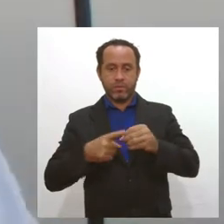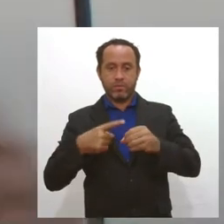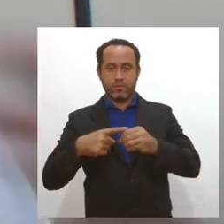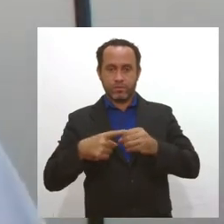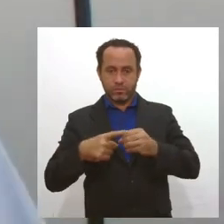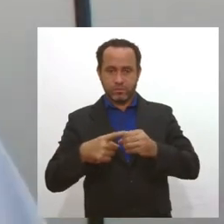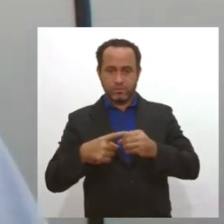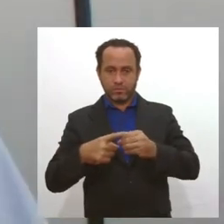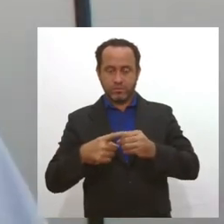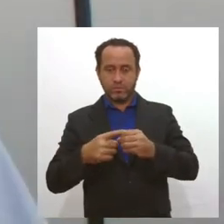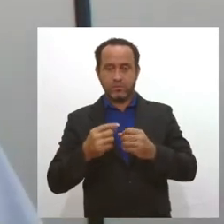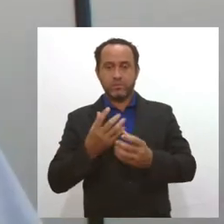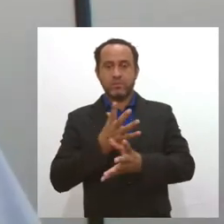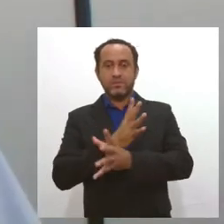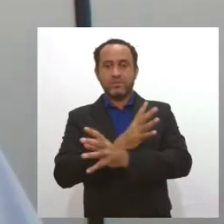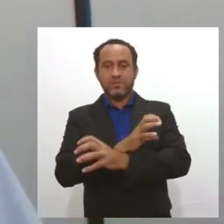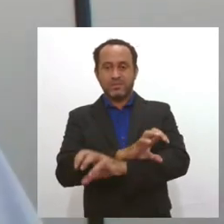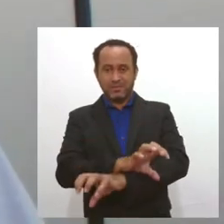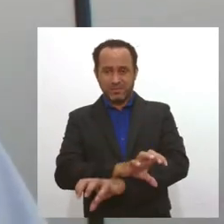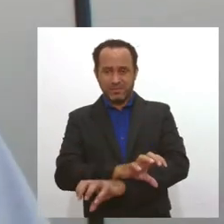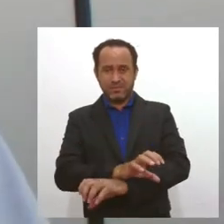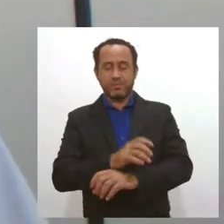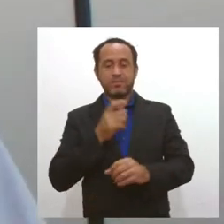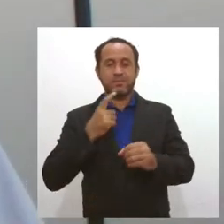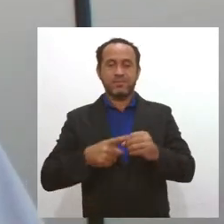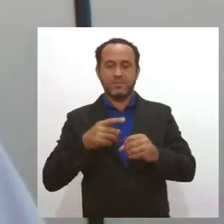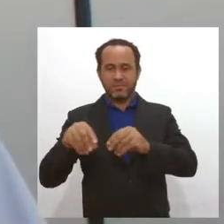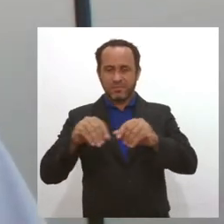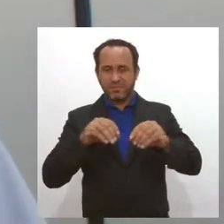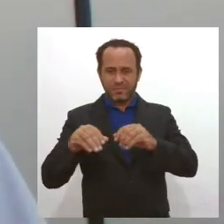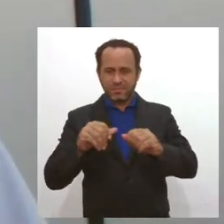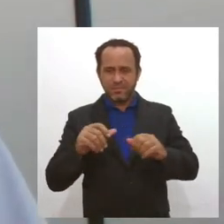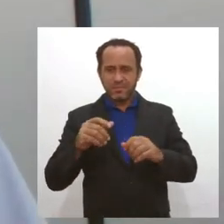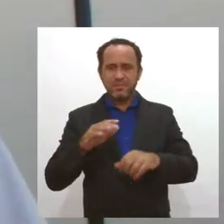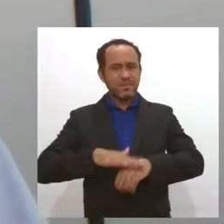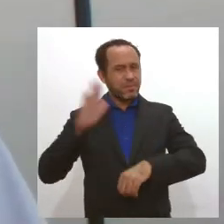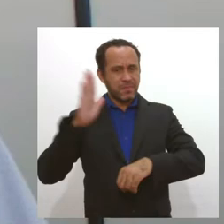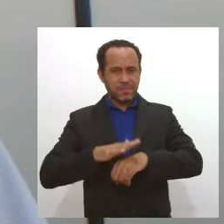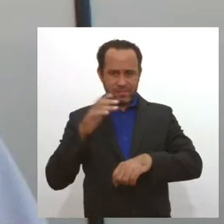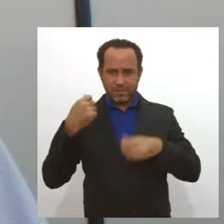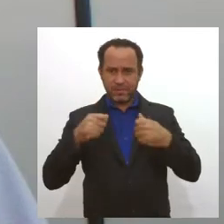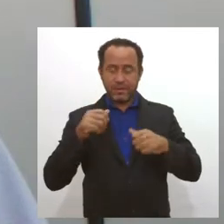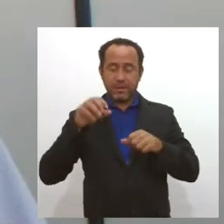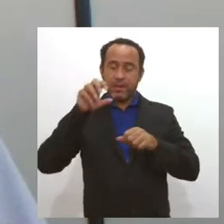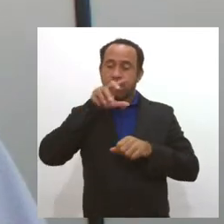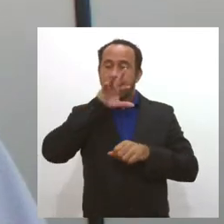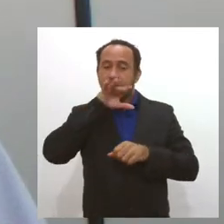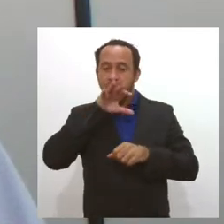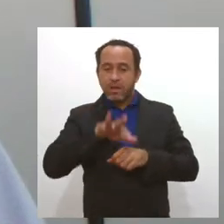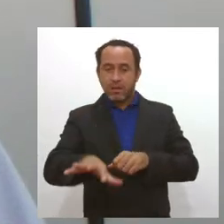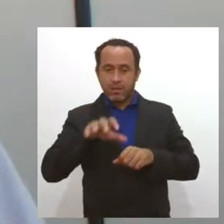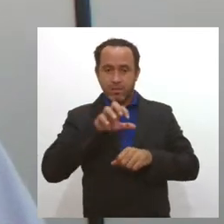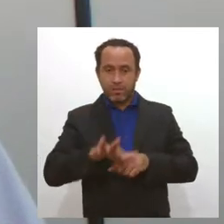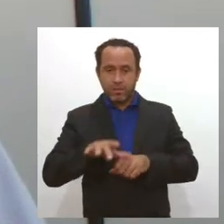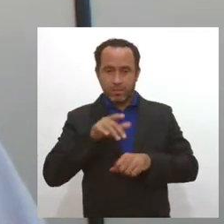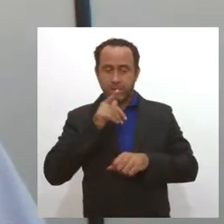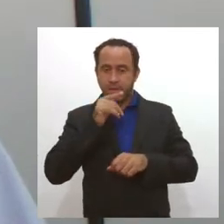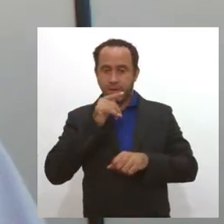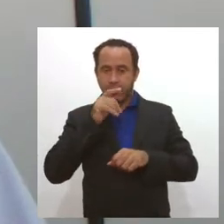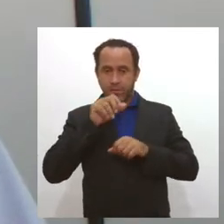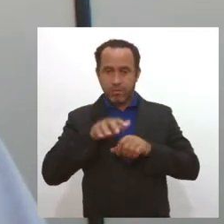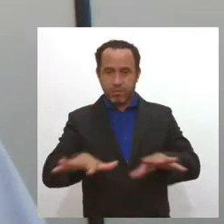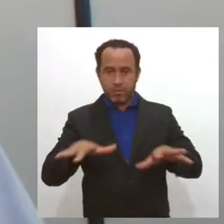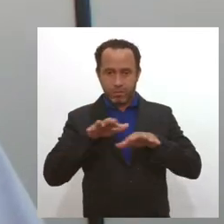passando na área mais seca do estado, ele se destina à irrigação, abastecimentos